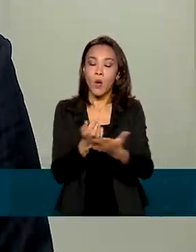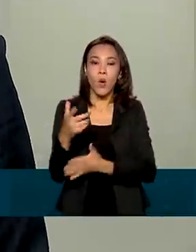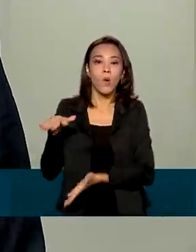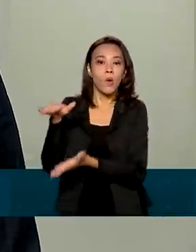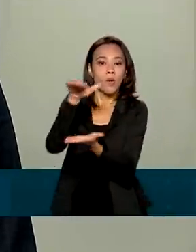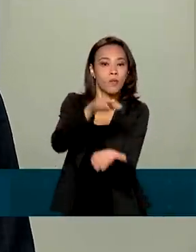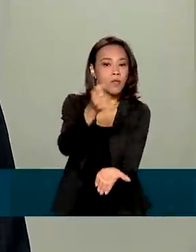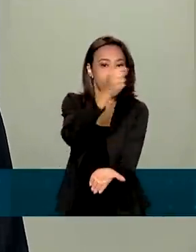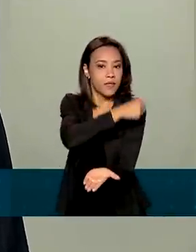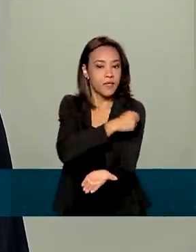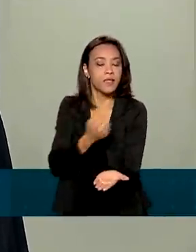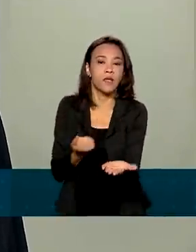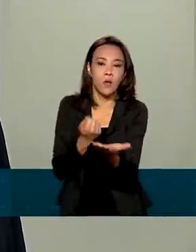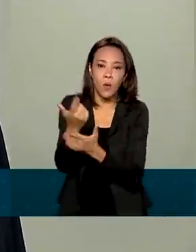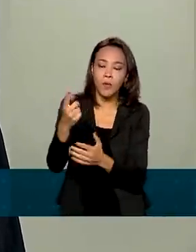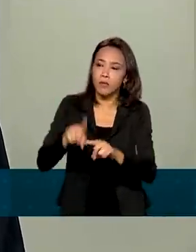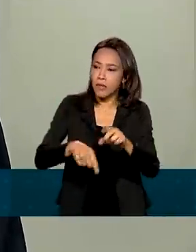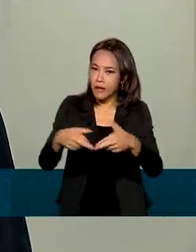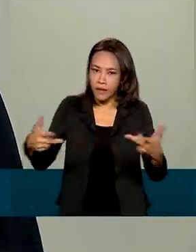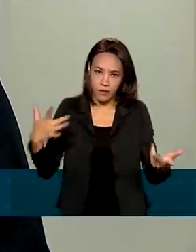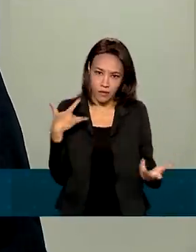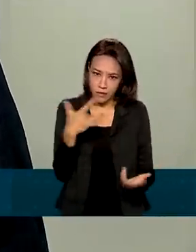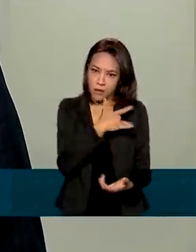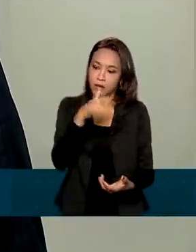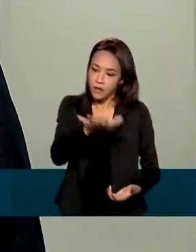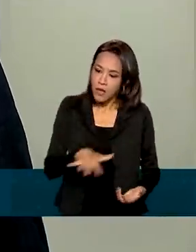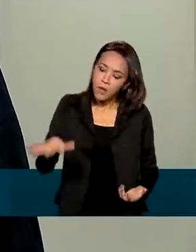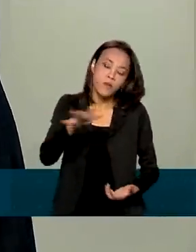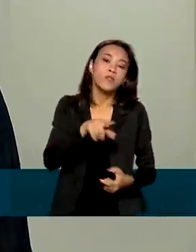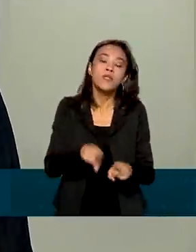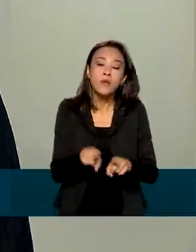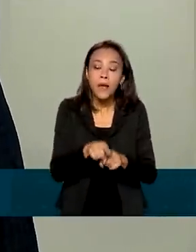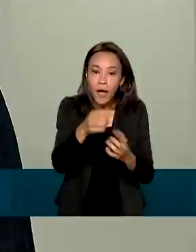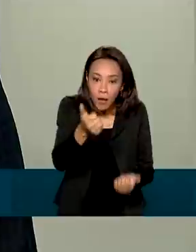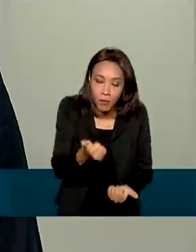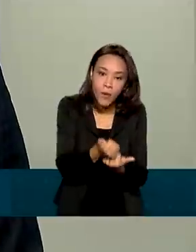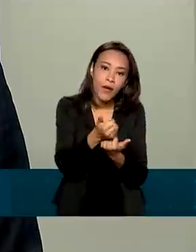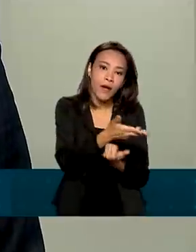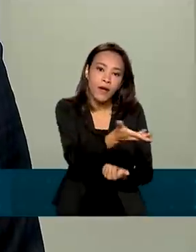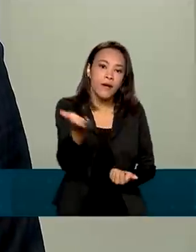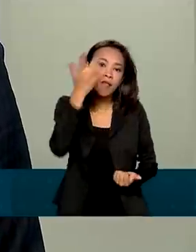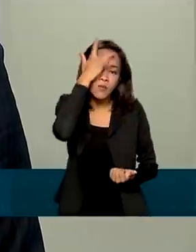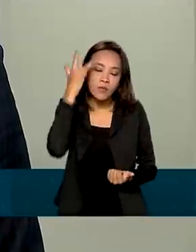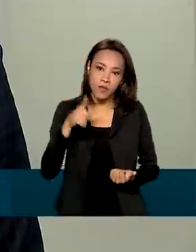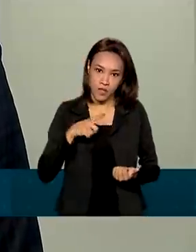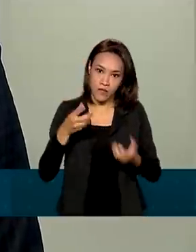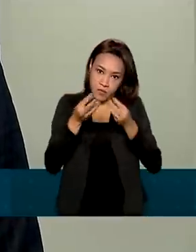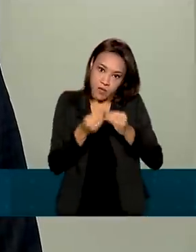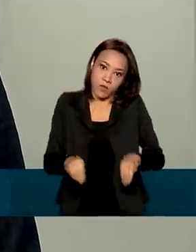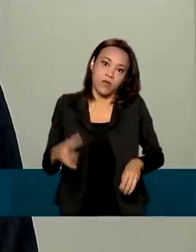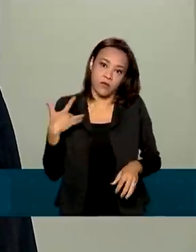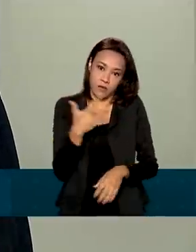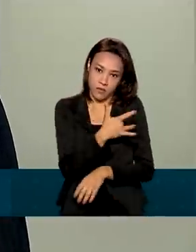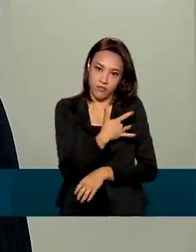compra de produtos médicos hospitalares e, por que não, auxiliar naquelas pessoas que foram afetadas negativamente pela pandemia,